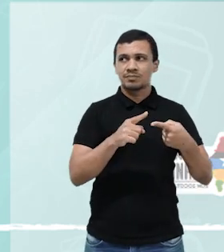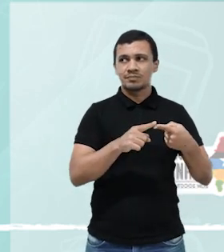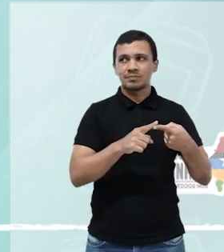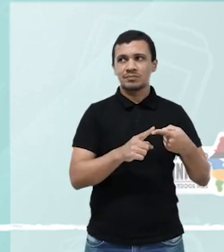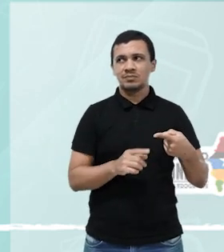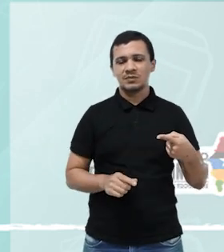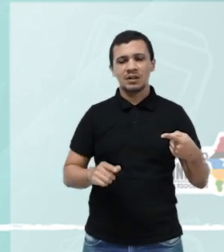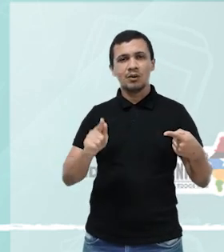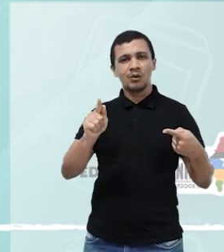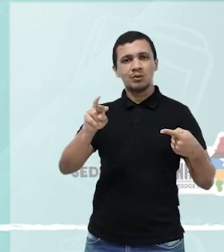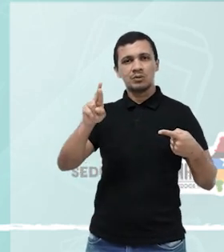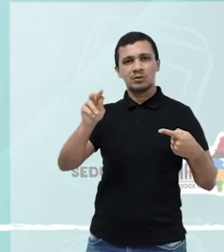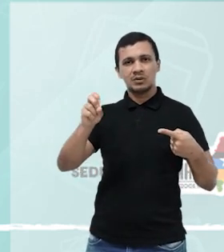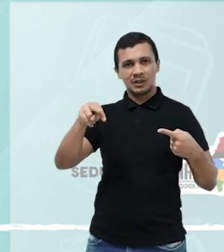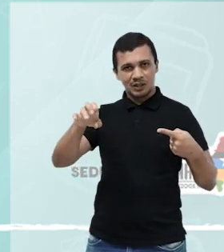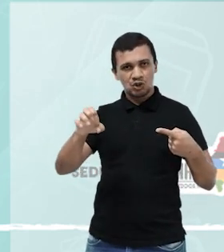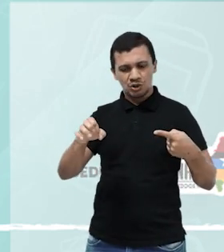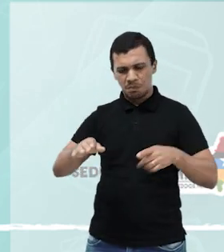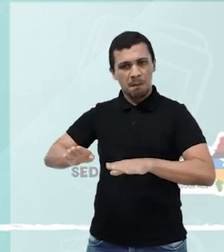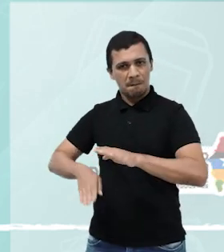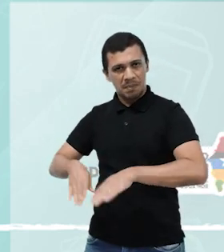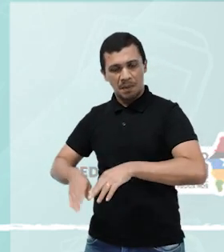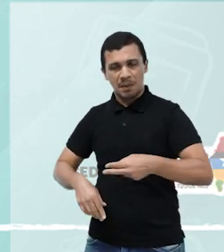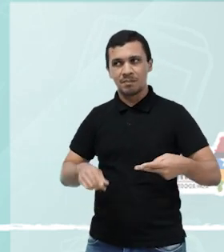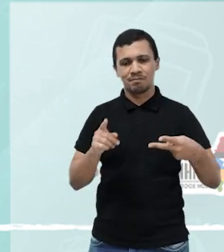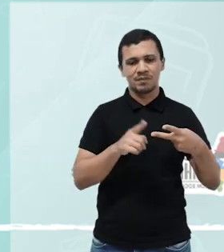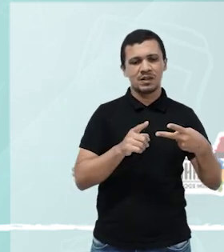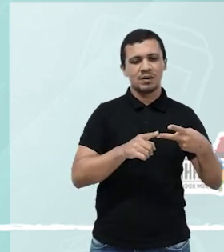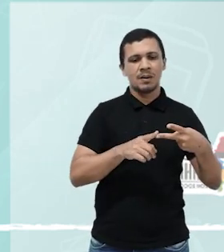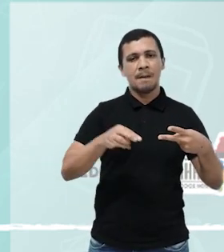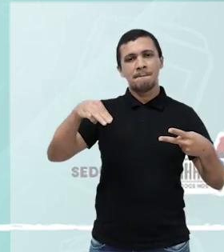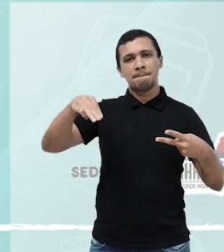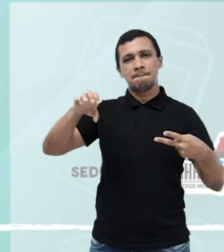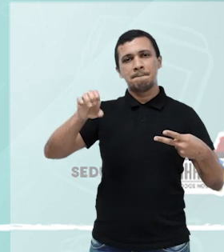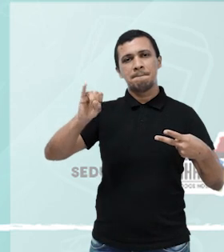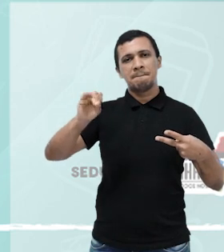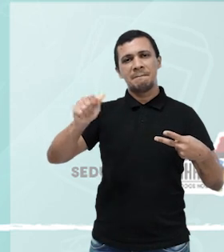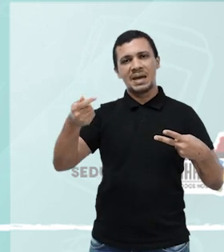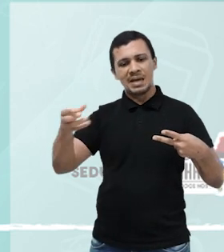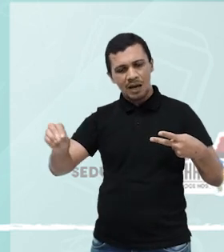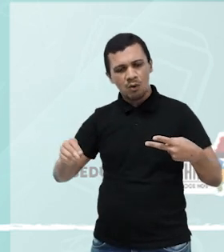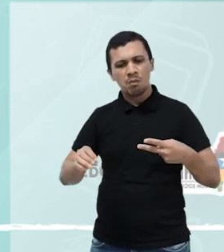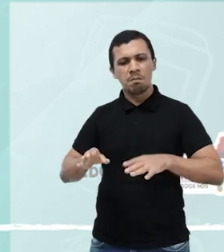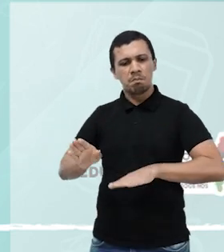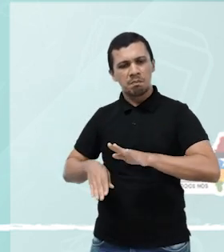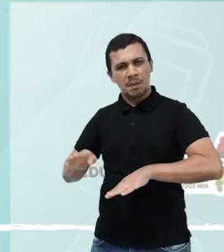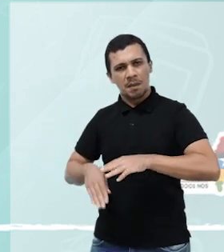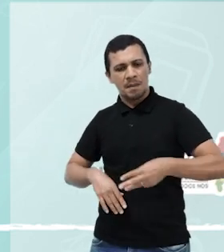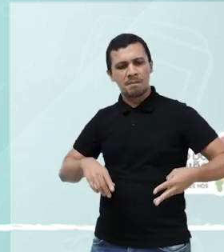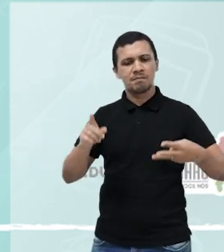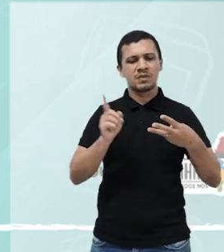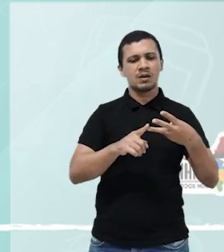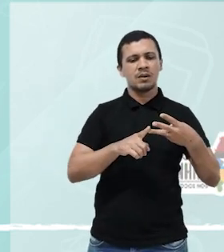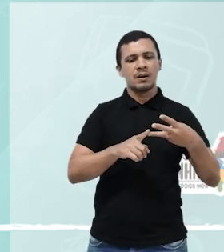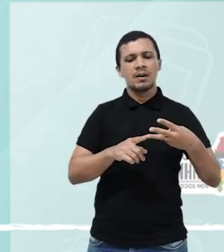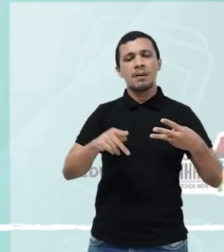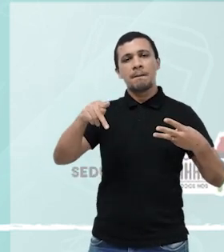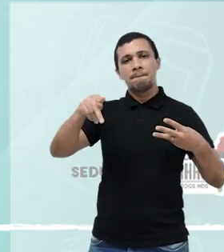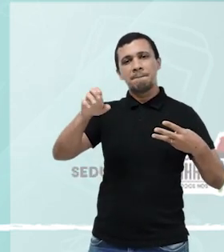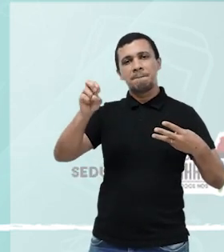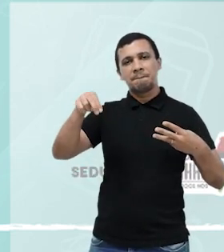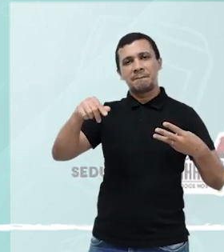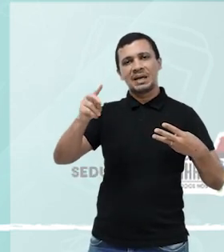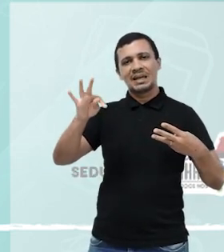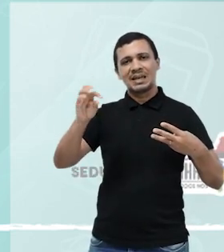socador, e o pequeno, o crivador, que fazem todo o processo de percussão sem musicalidade verbal. As mulheres